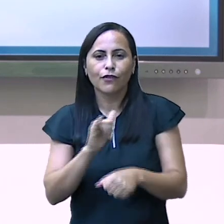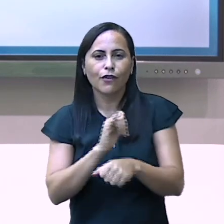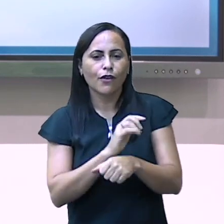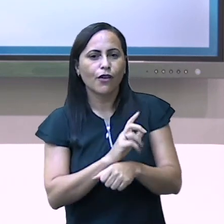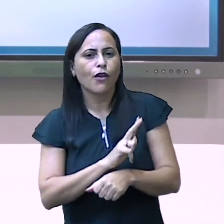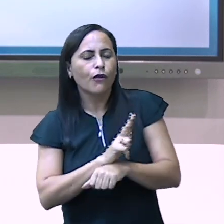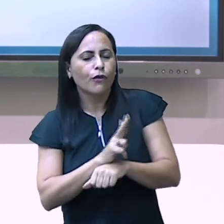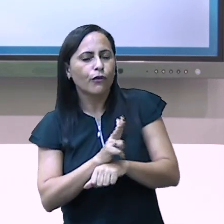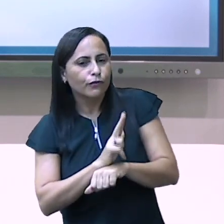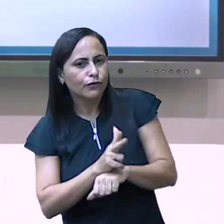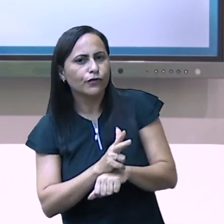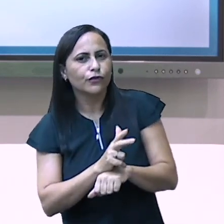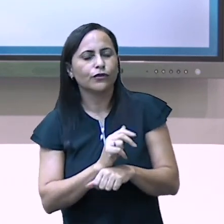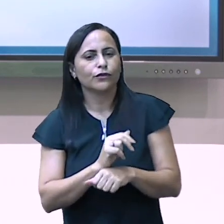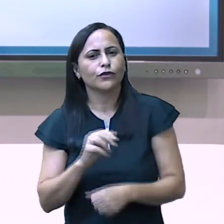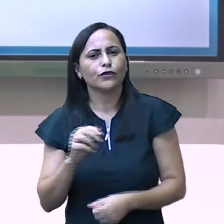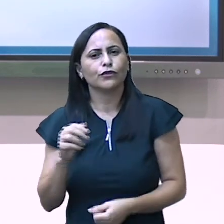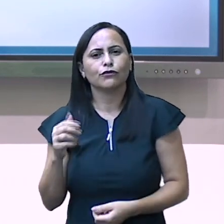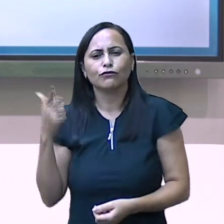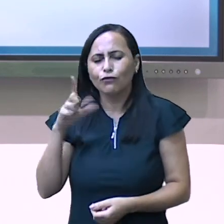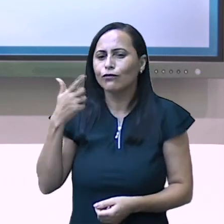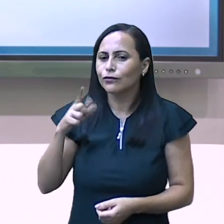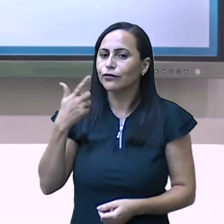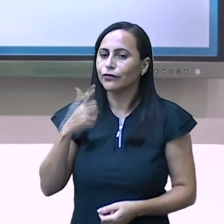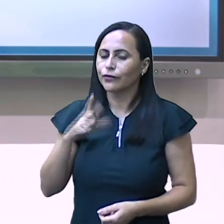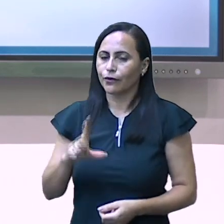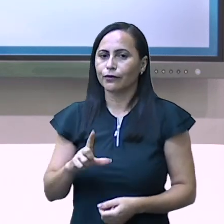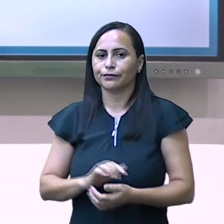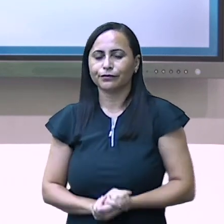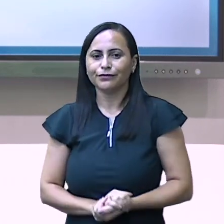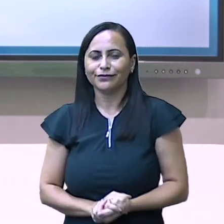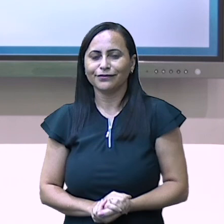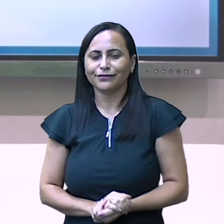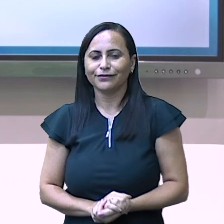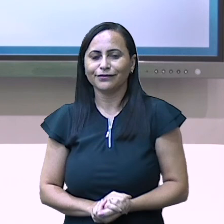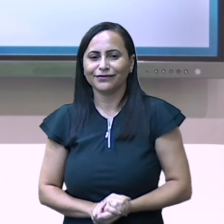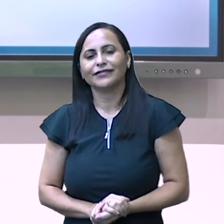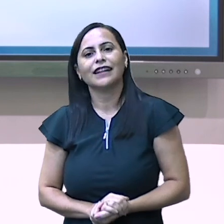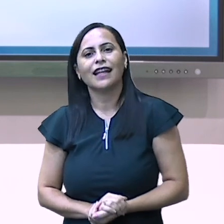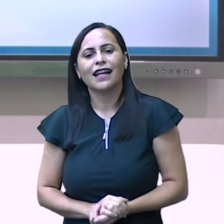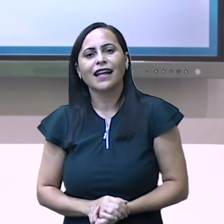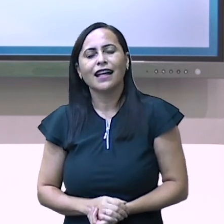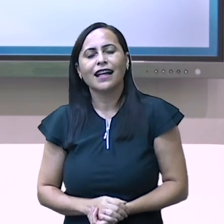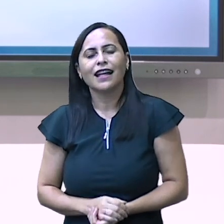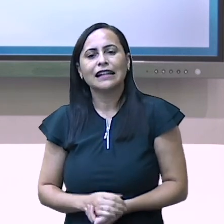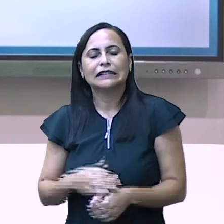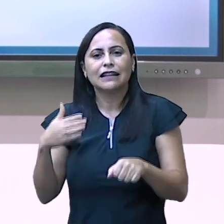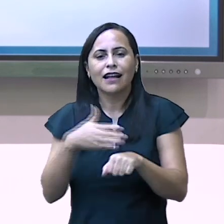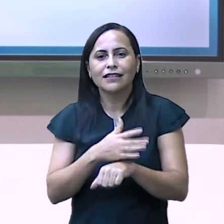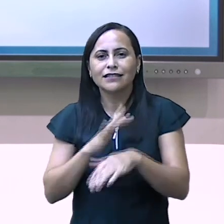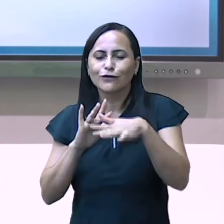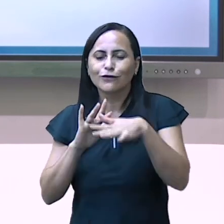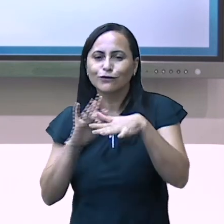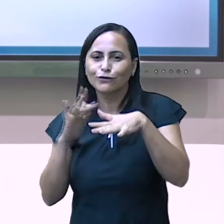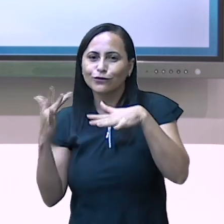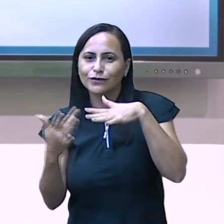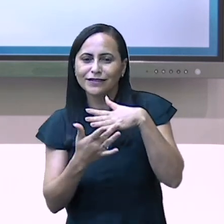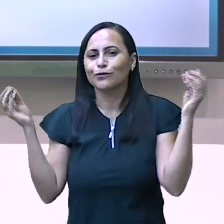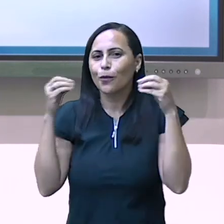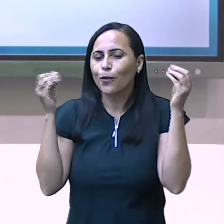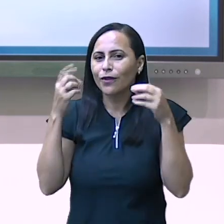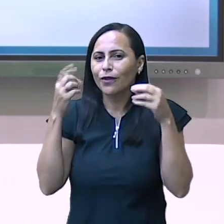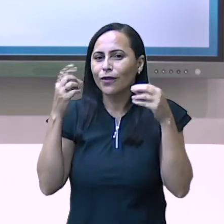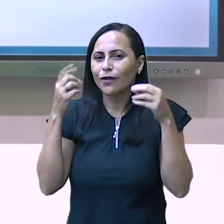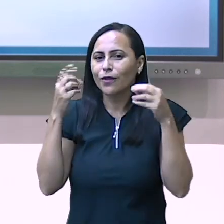anotações, lá no nosso canal do YouTube SmetGV. E não deixe de nos acompanhar nas redes sociais. Um beijo no